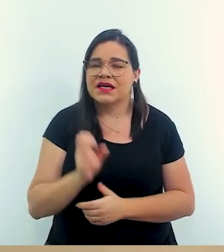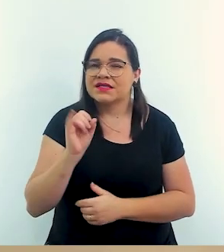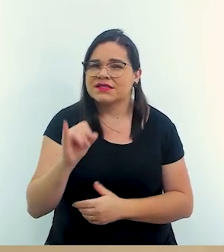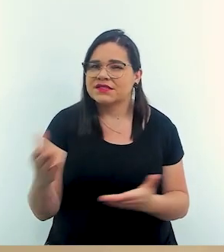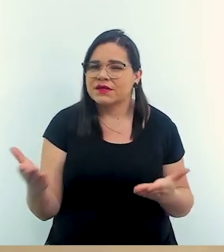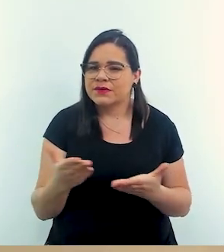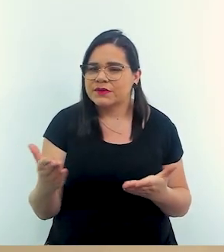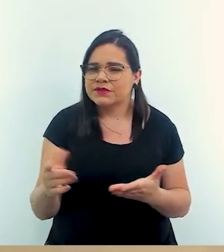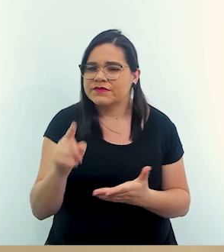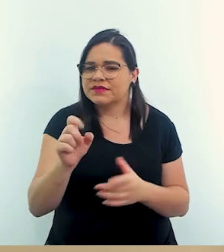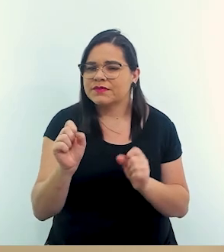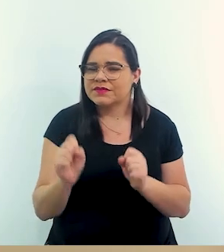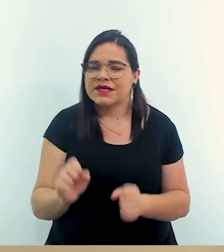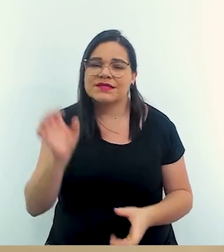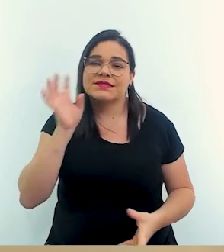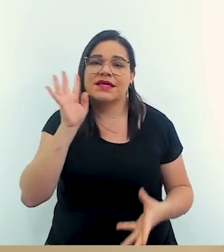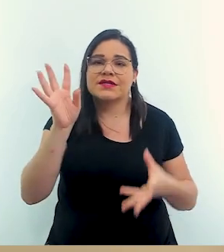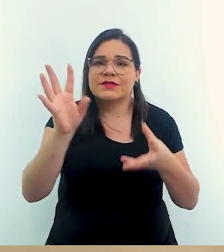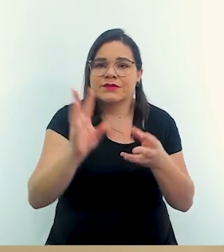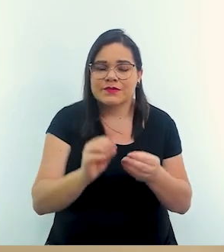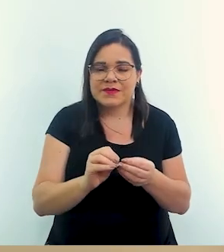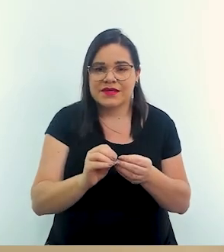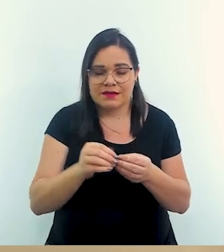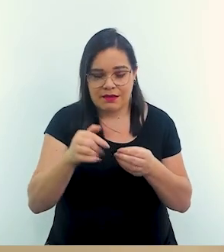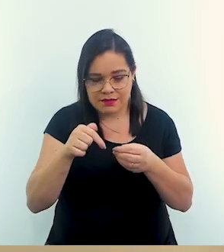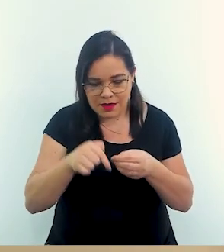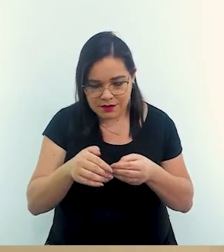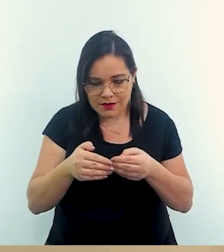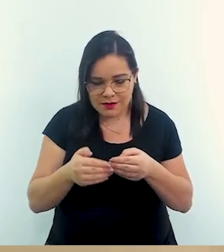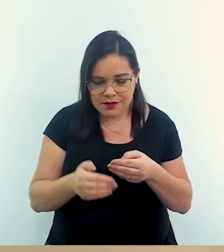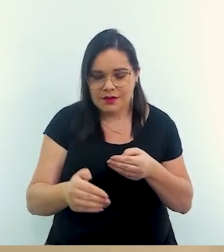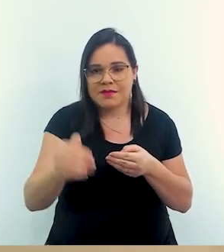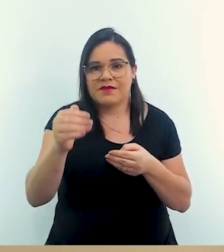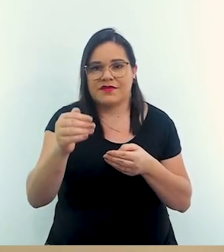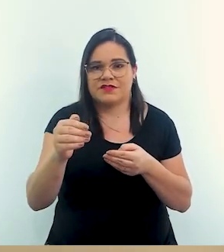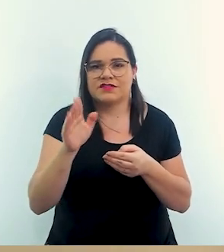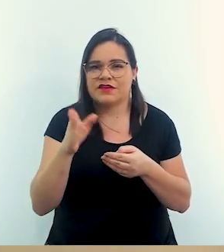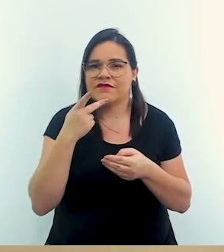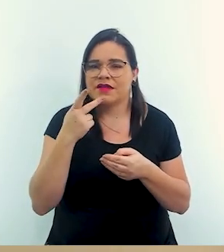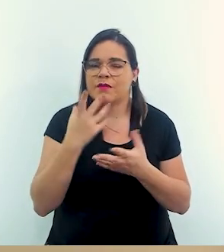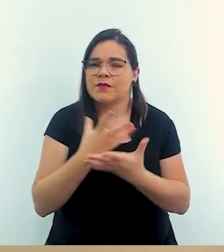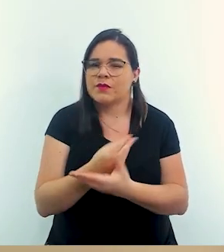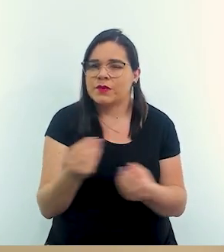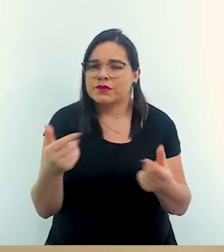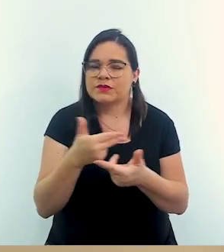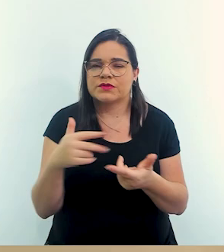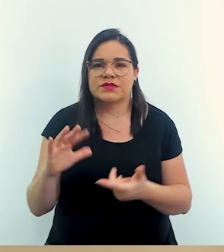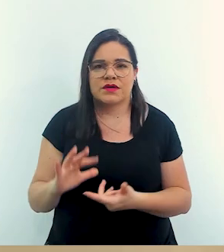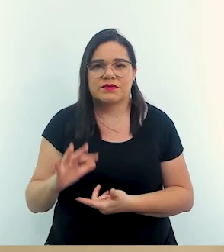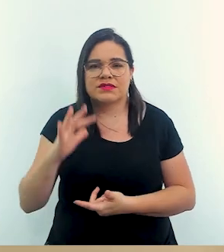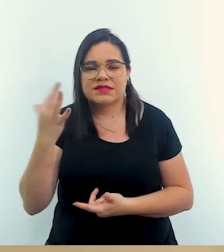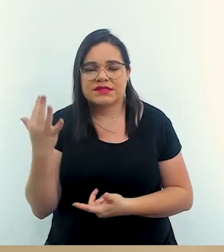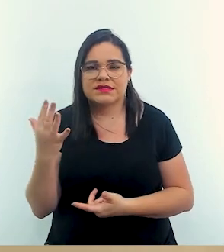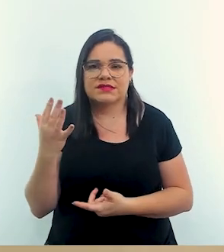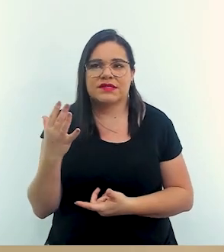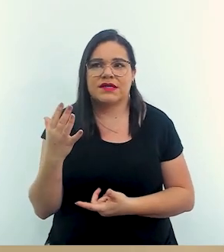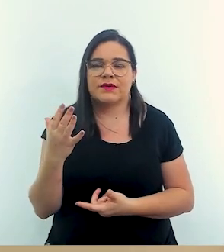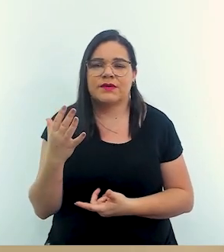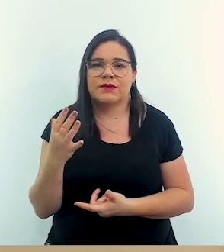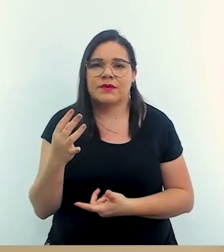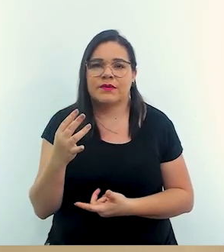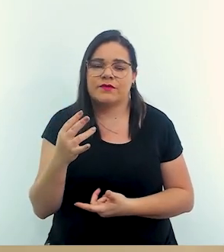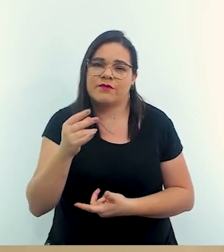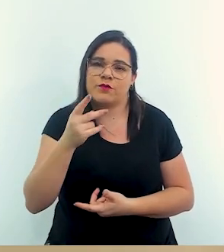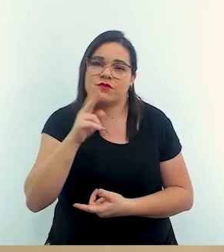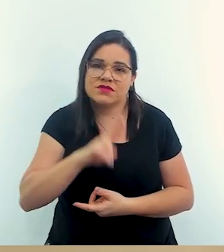se hoje você pudesse resumir daqui para frente já falamos bastante do que aconteceu tomando obviamente